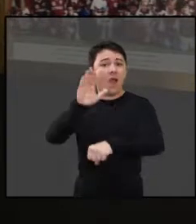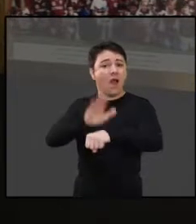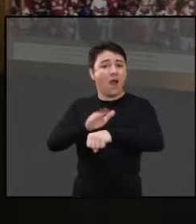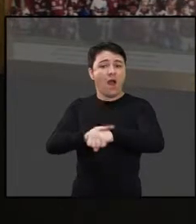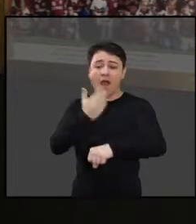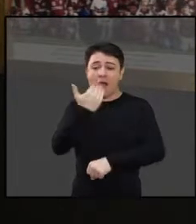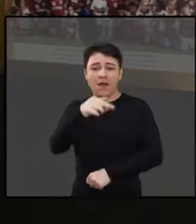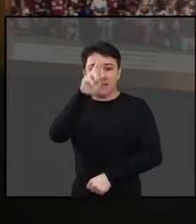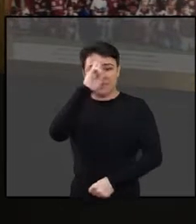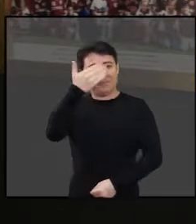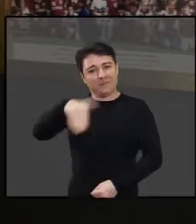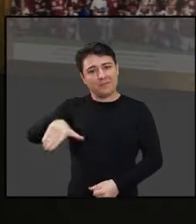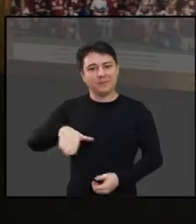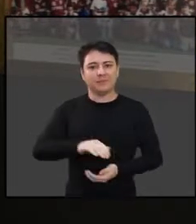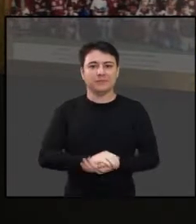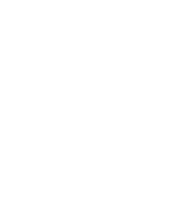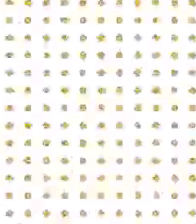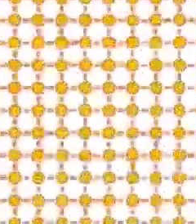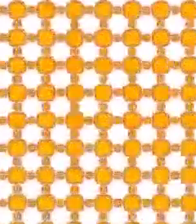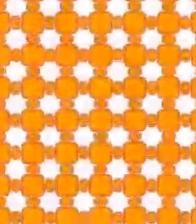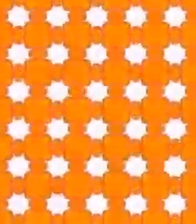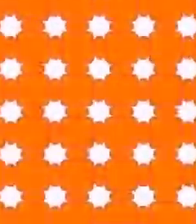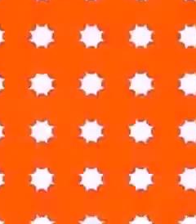as terças e quintas, ao meio-dia e meia.